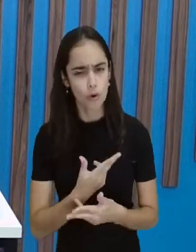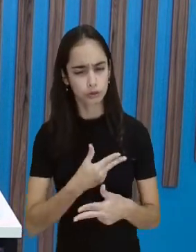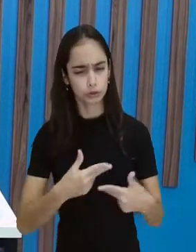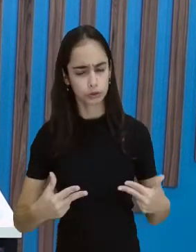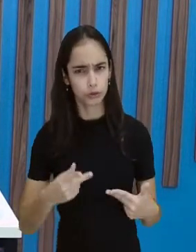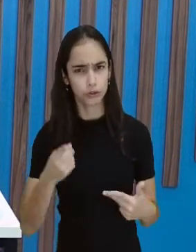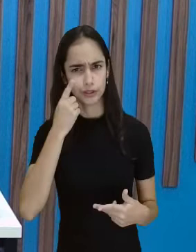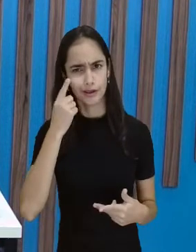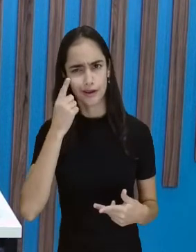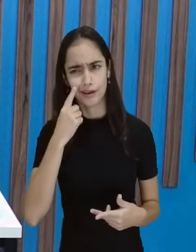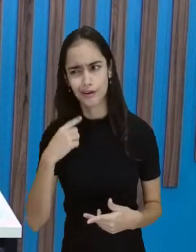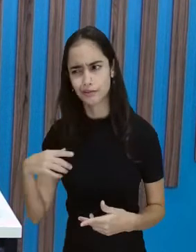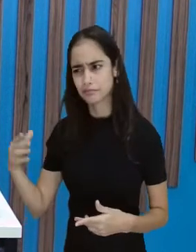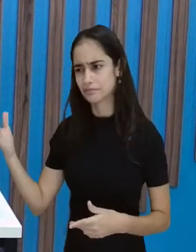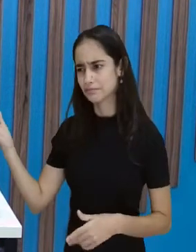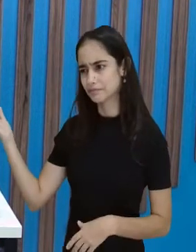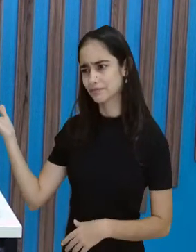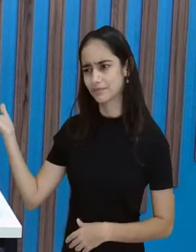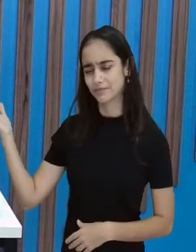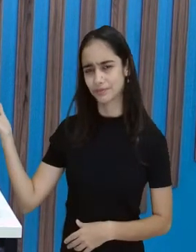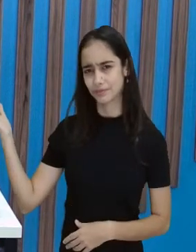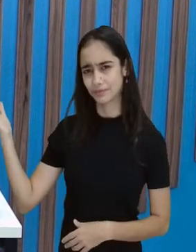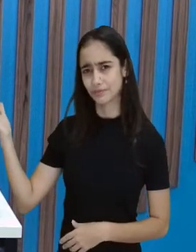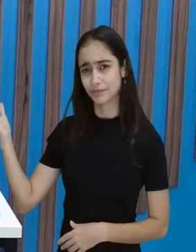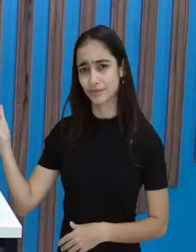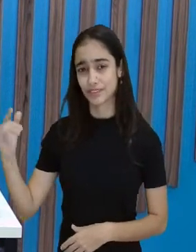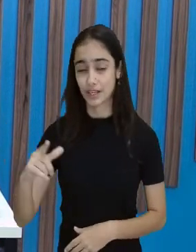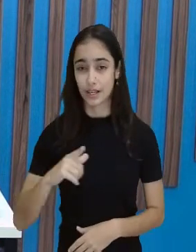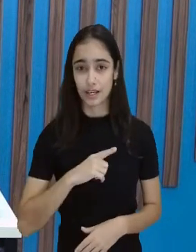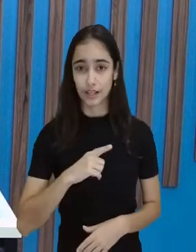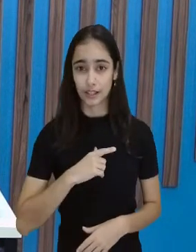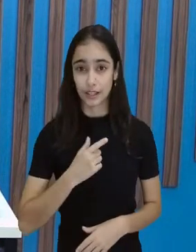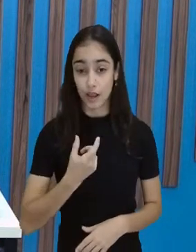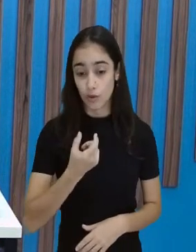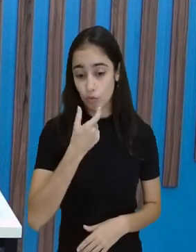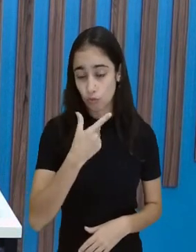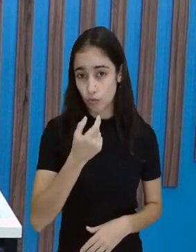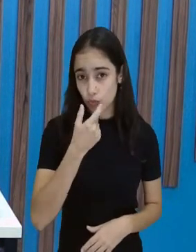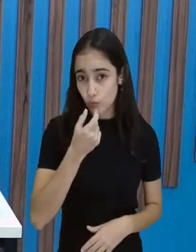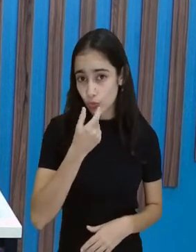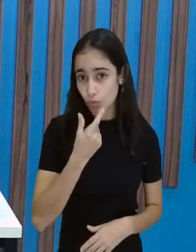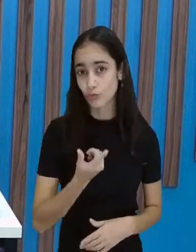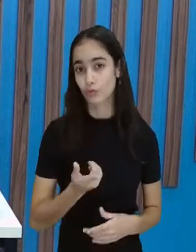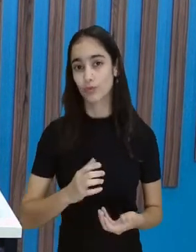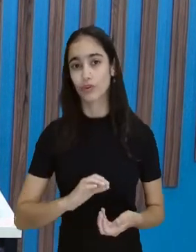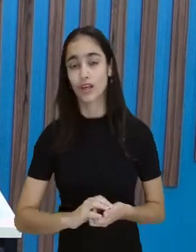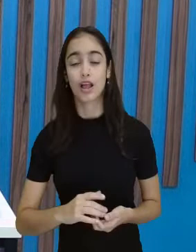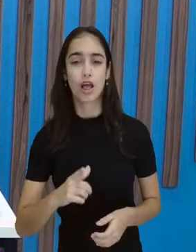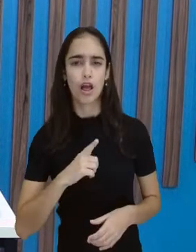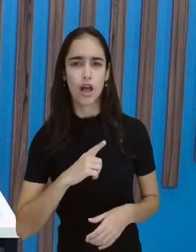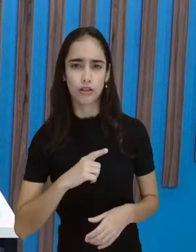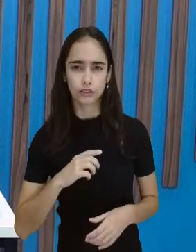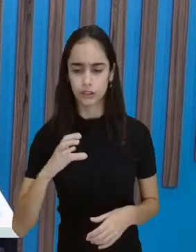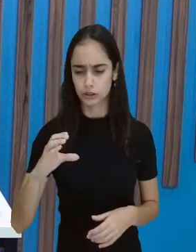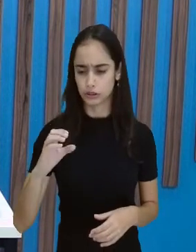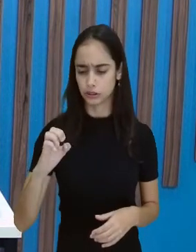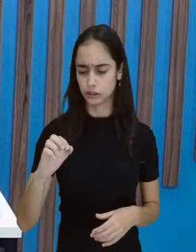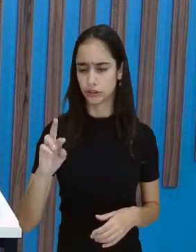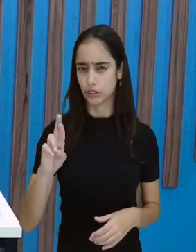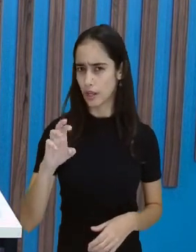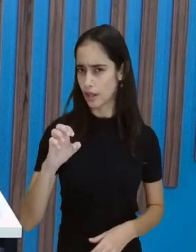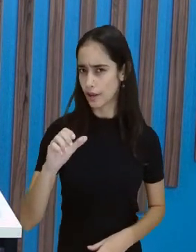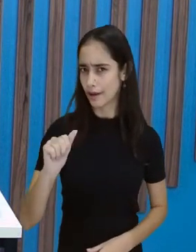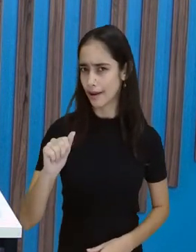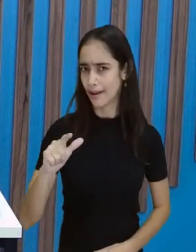Eu tenho cookies, eu tenho suco, eu tenho cereais e leite. E aqui está os preços do